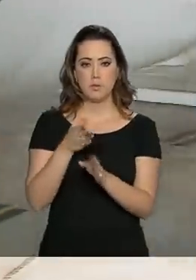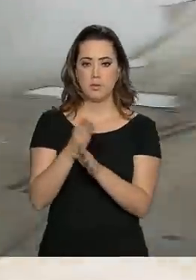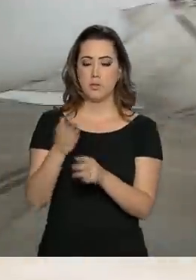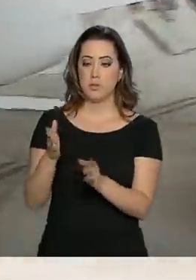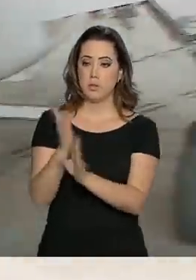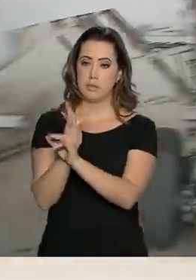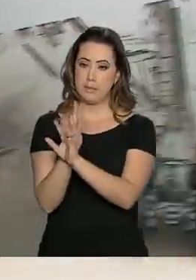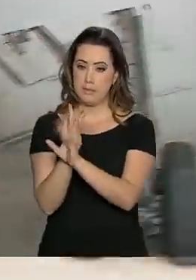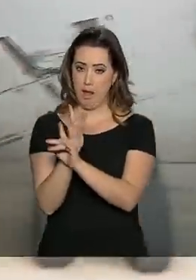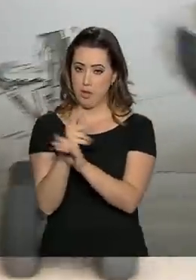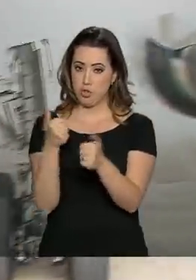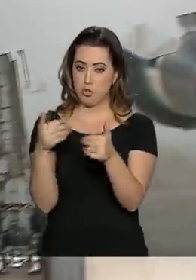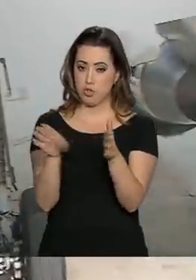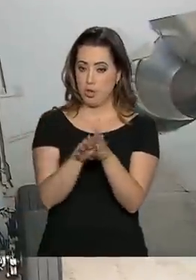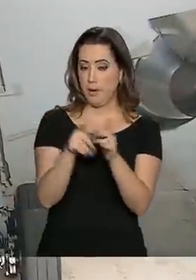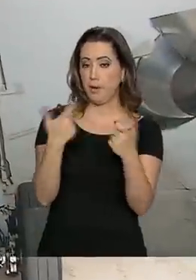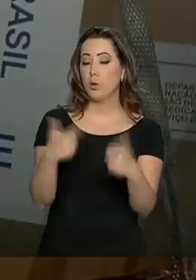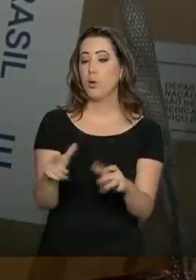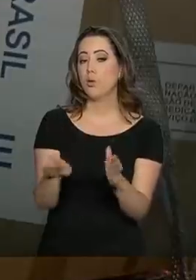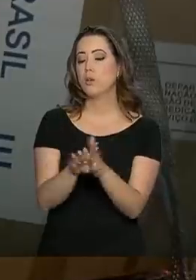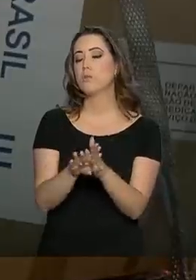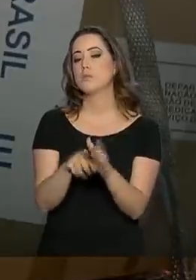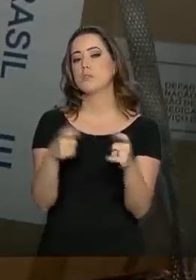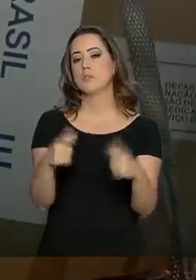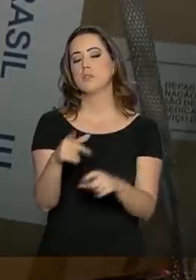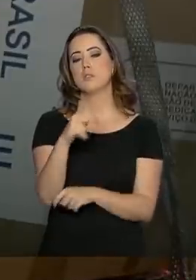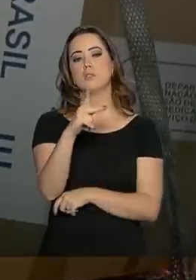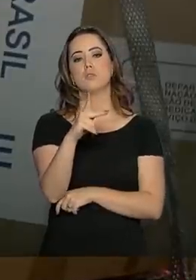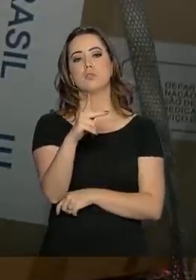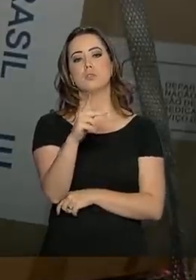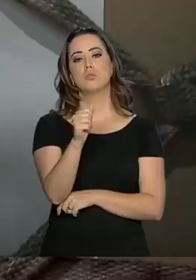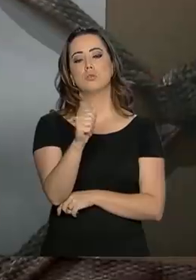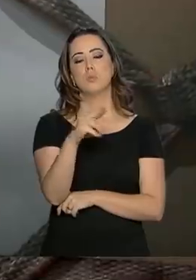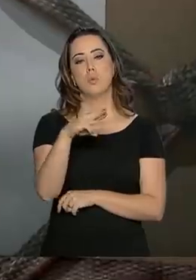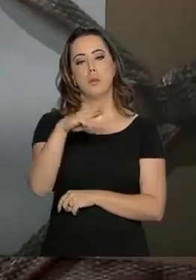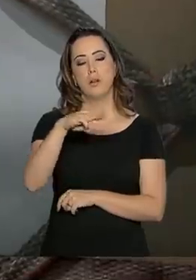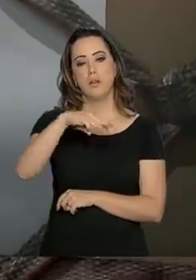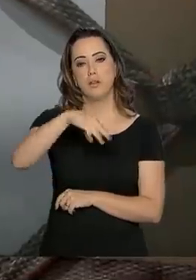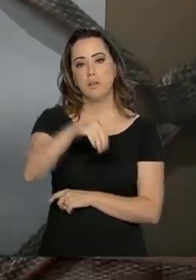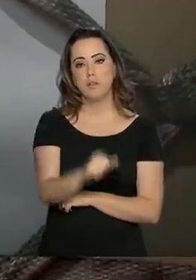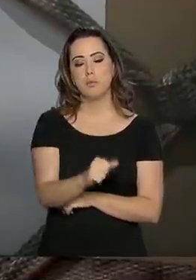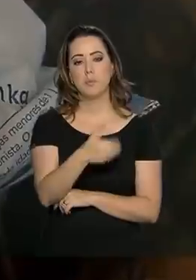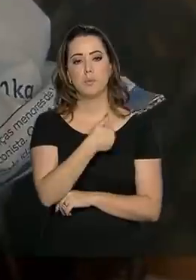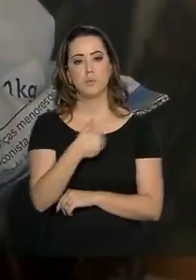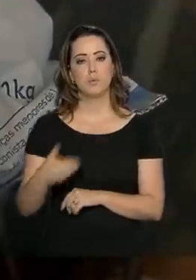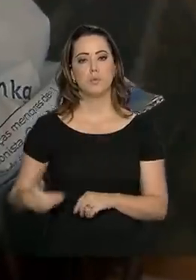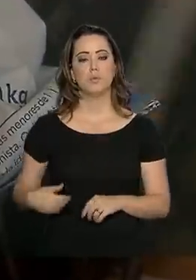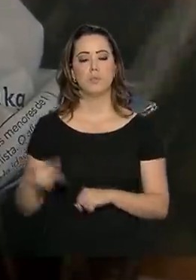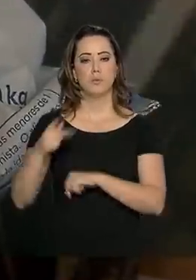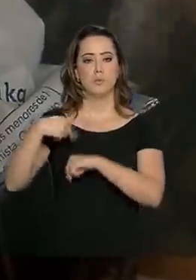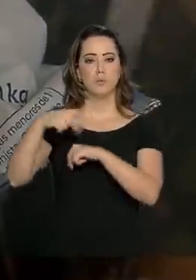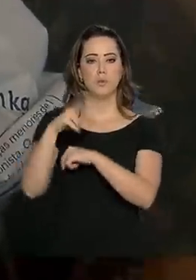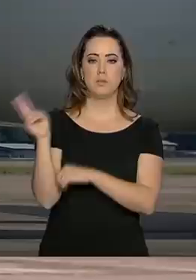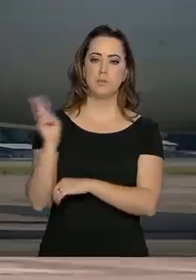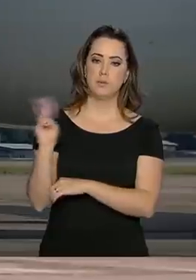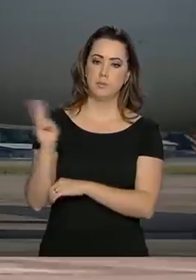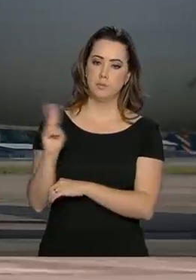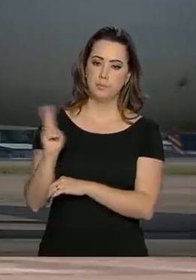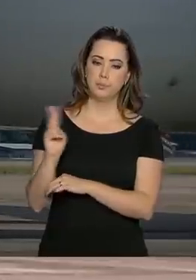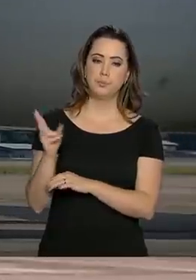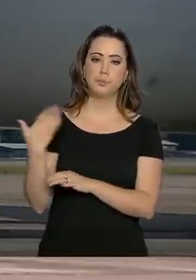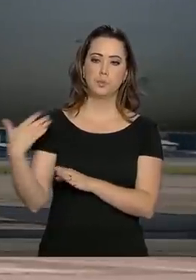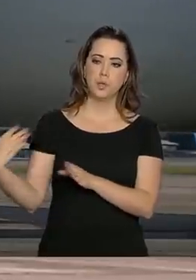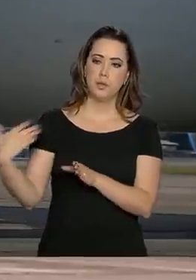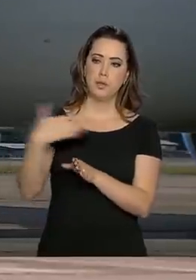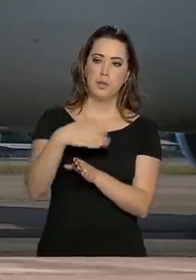vão ficar lá disponíveis para que integrantes do governo, integrantes do país, da Venezuela, façam